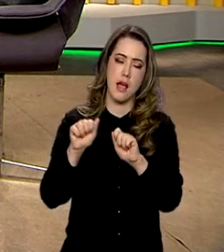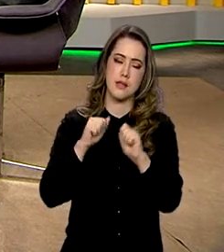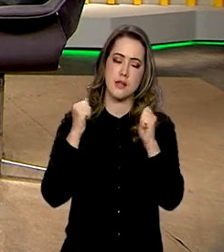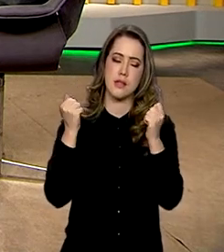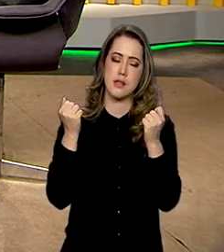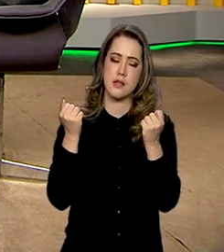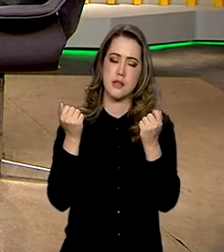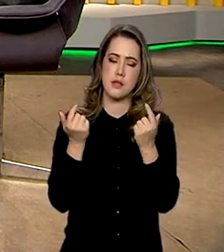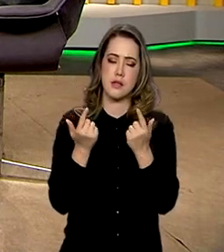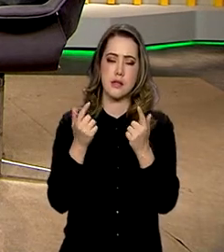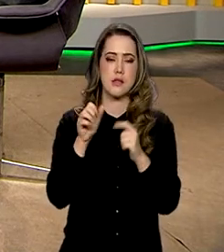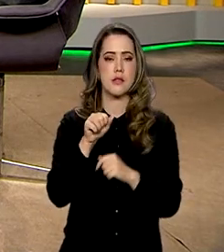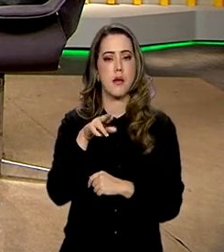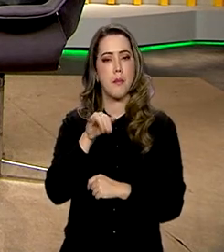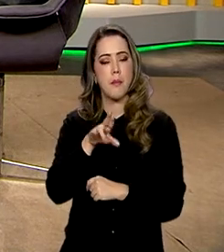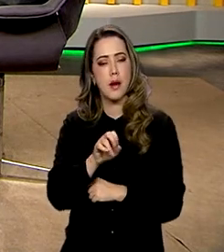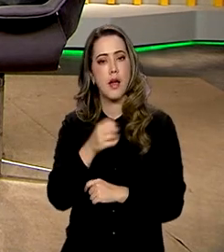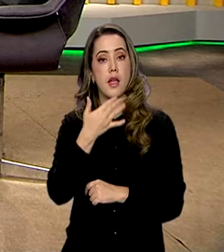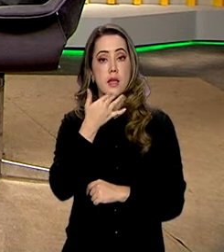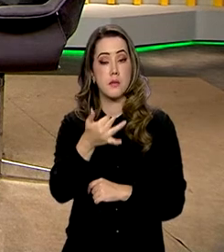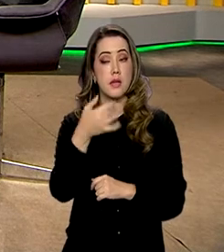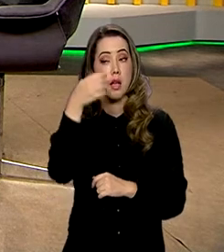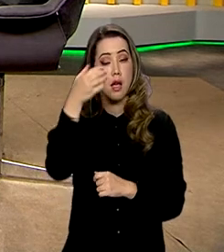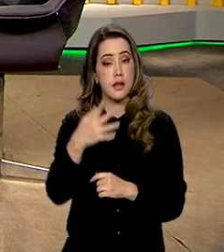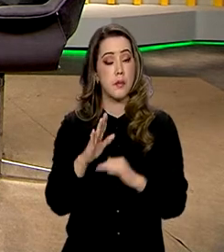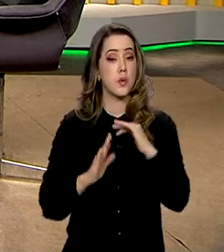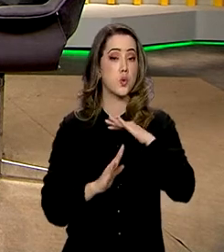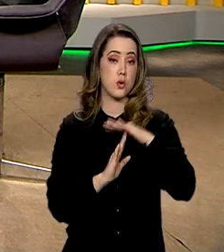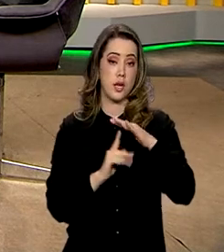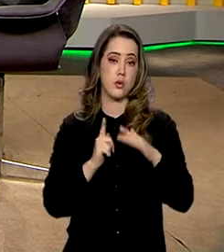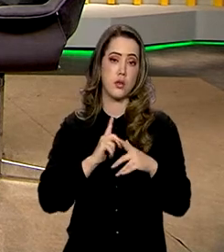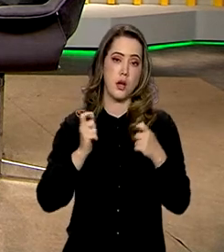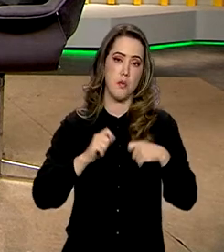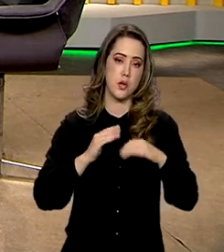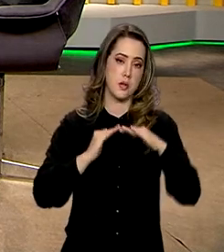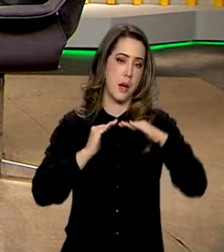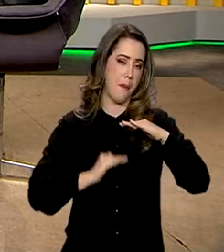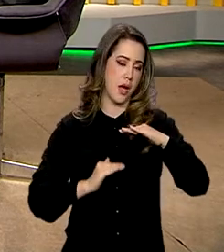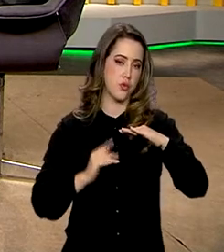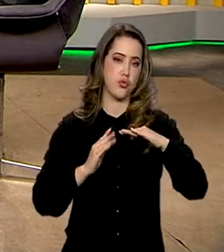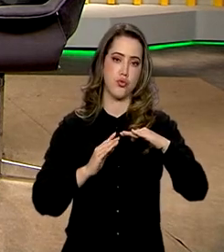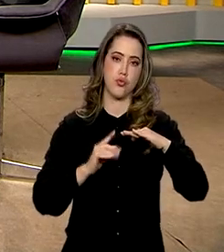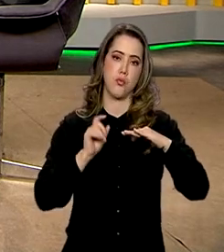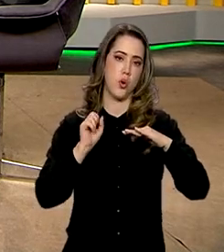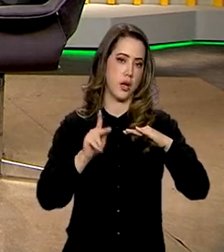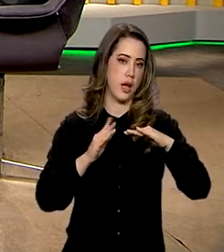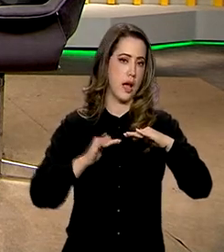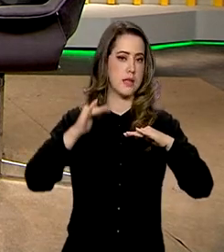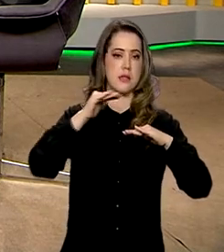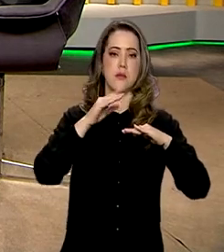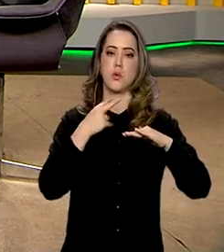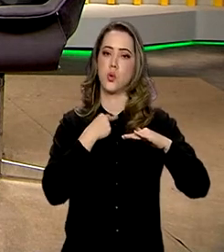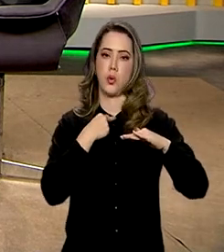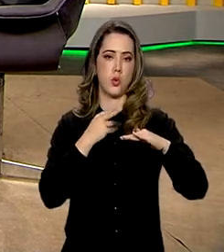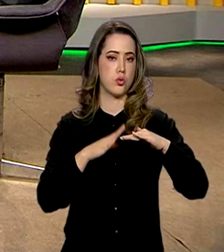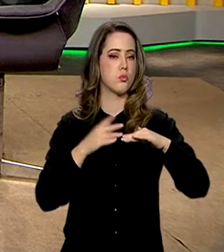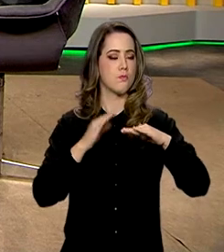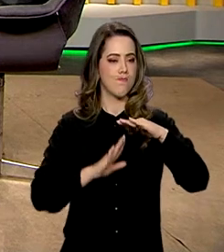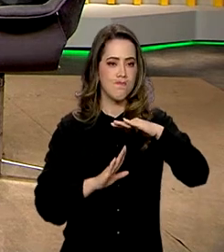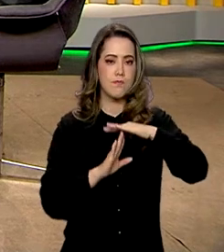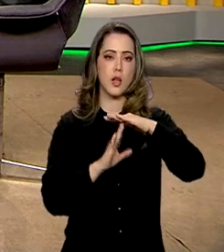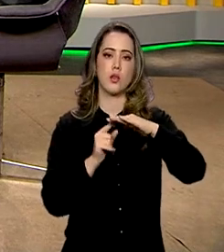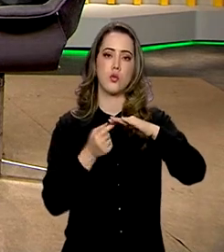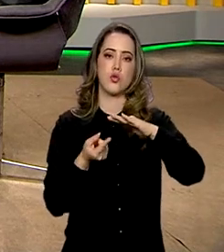submetido a um teto que a lei vai estabelecer. Pode ser abaixo daquilo, acima não pode. Uma outra coisa. Os